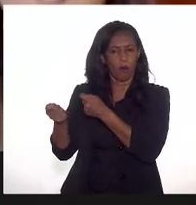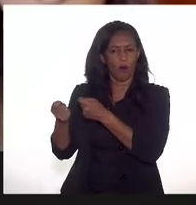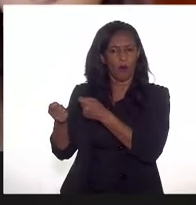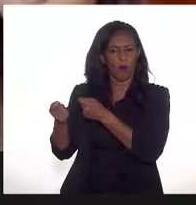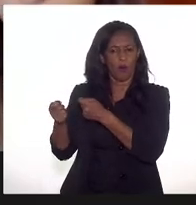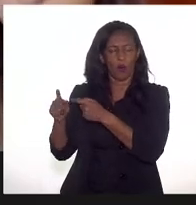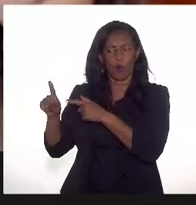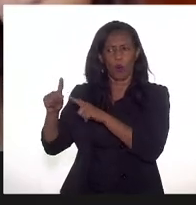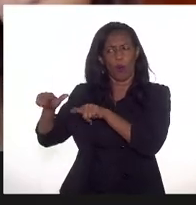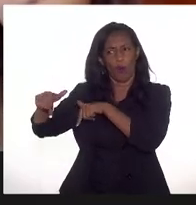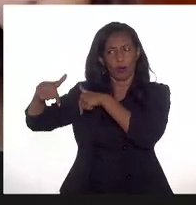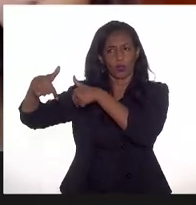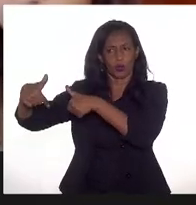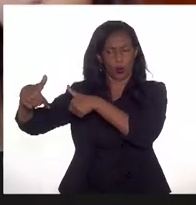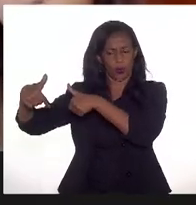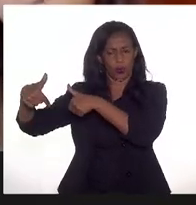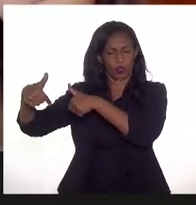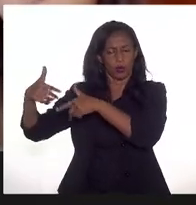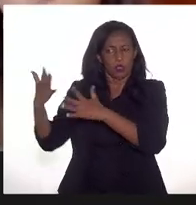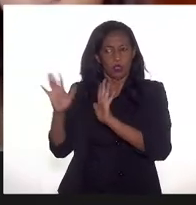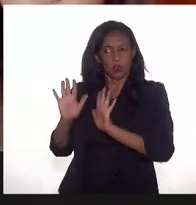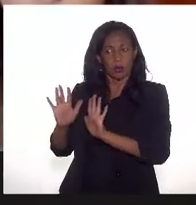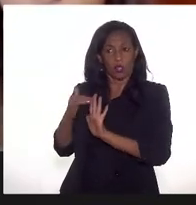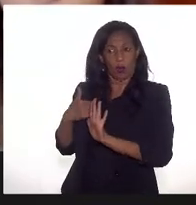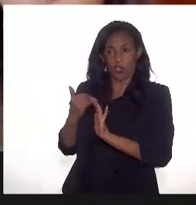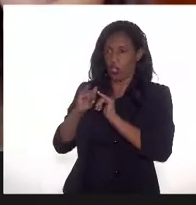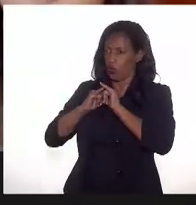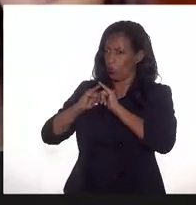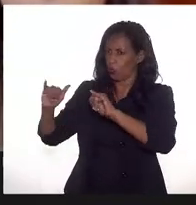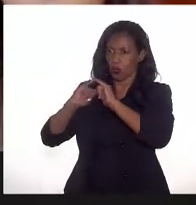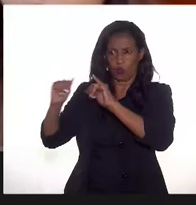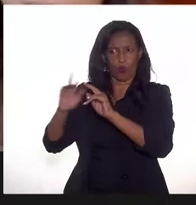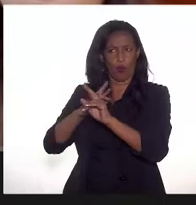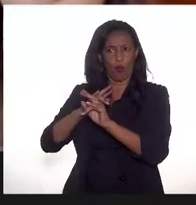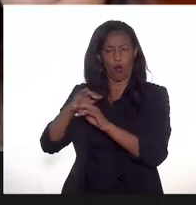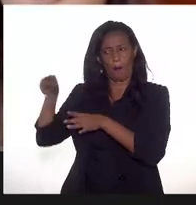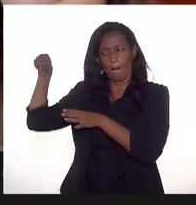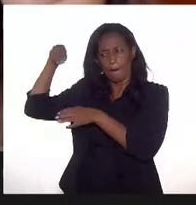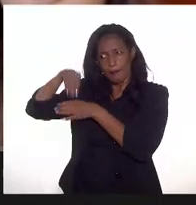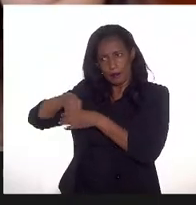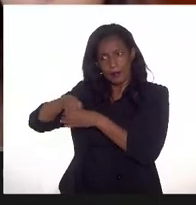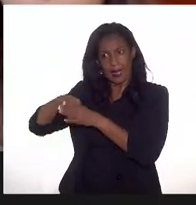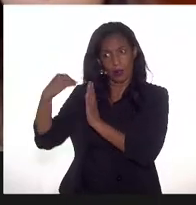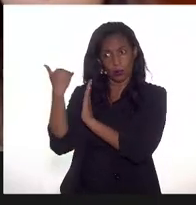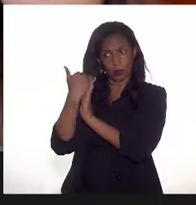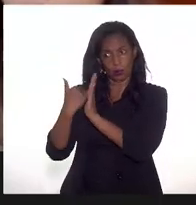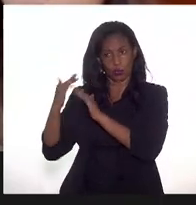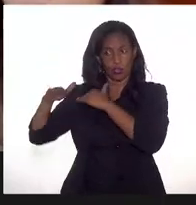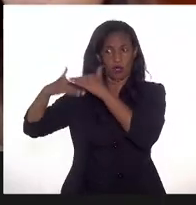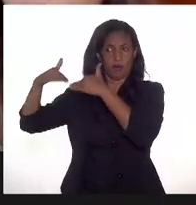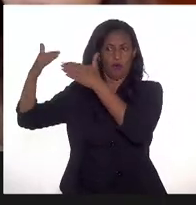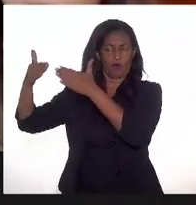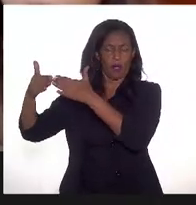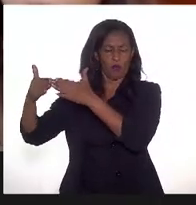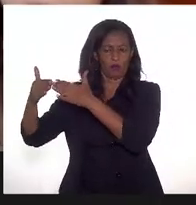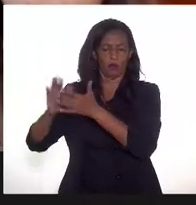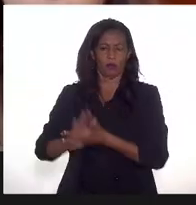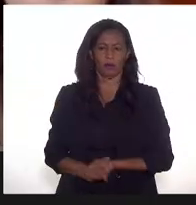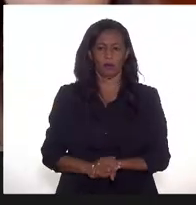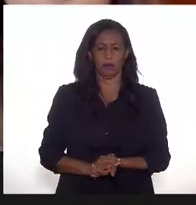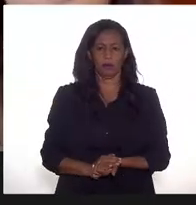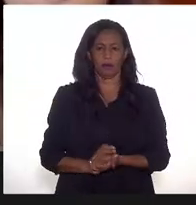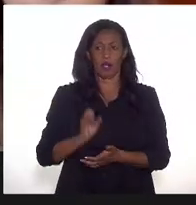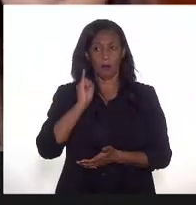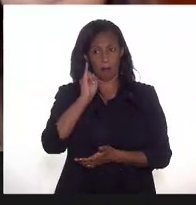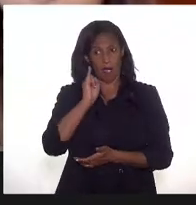de ações, por exemplo. Então, a gente não divulga esse tipo de informação que está dentro do plano de documento. Mas, se